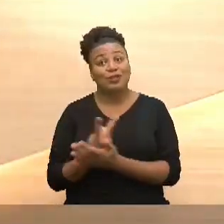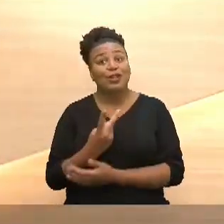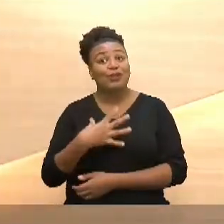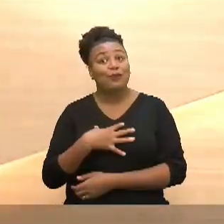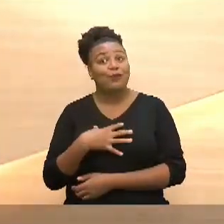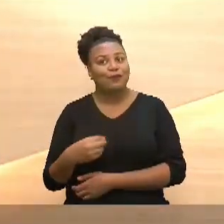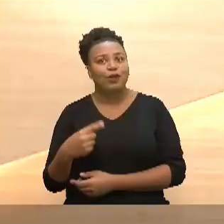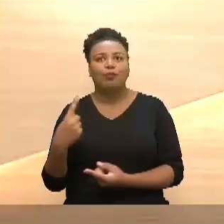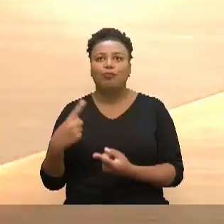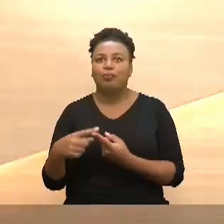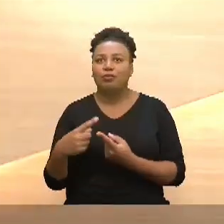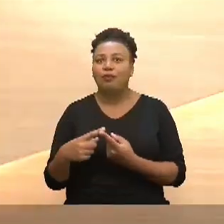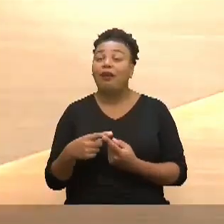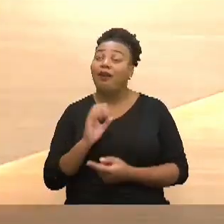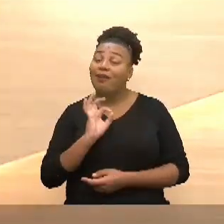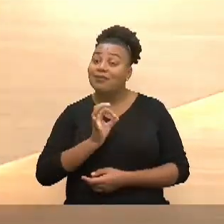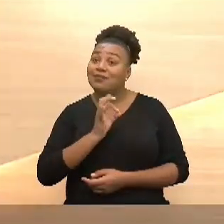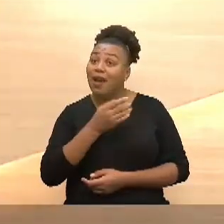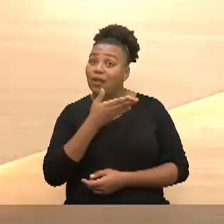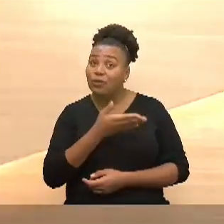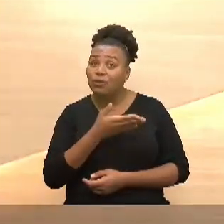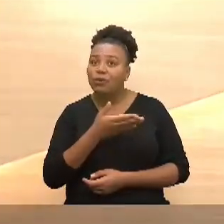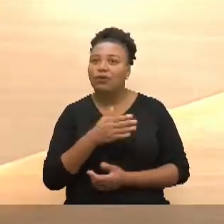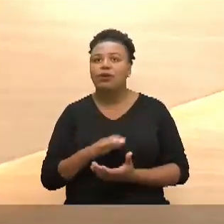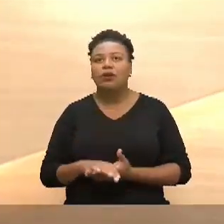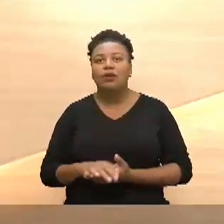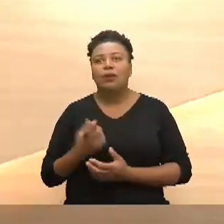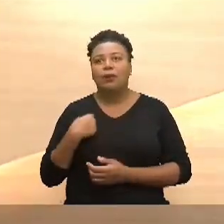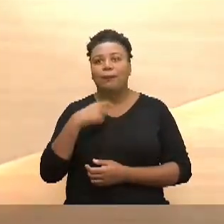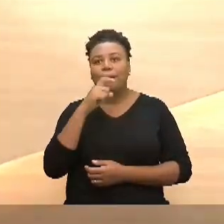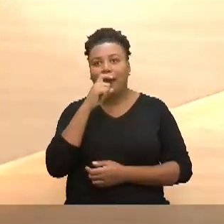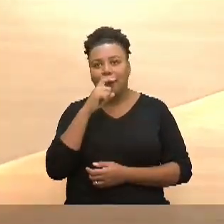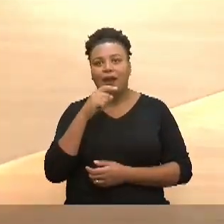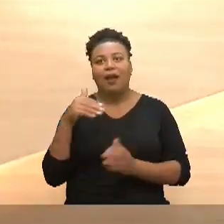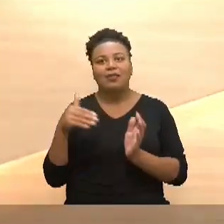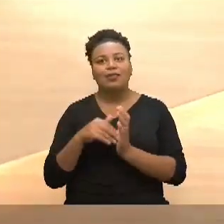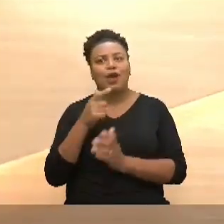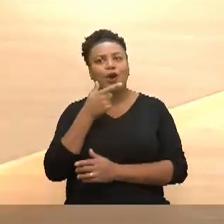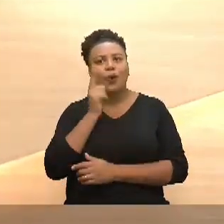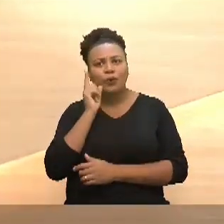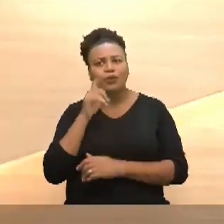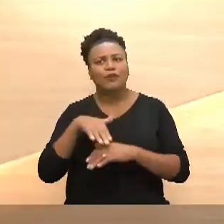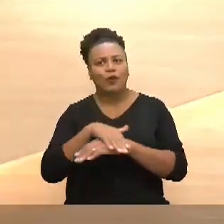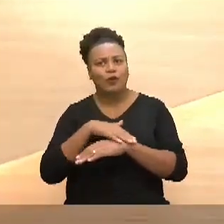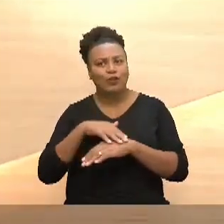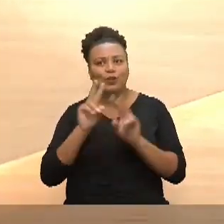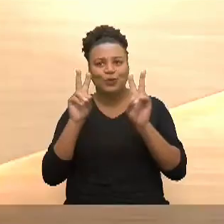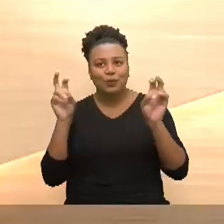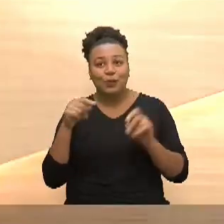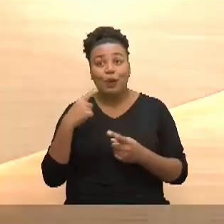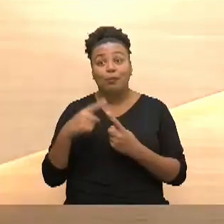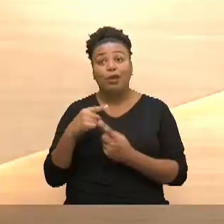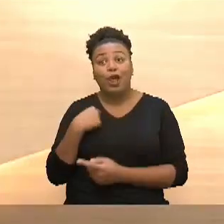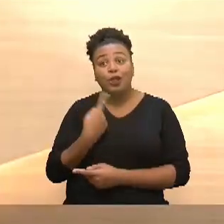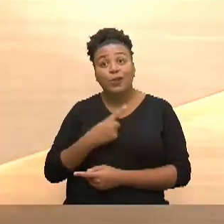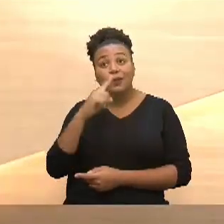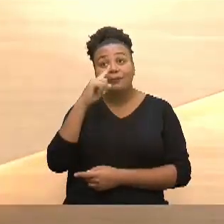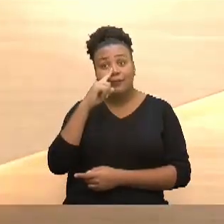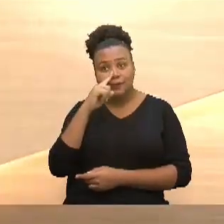meus filhos porque é exatamente isso o pai eu até ontem estava falando sobre isso porque nós mães